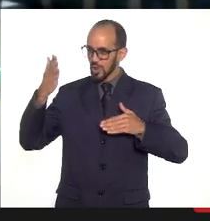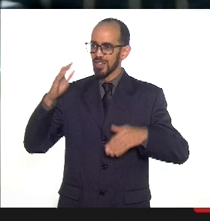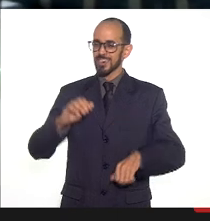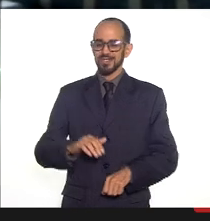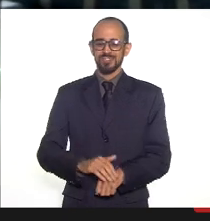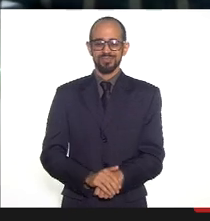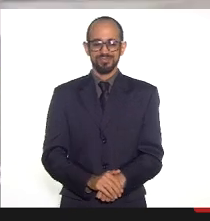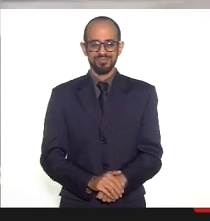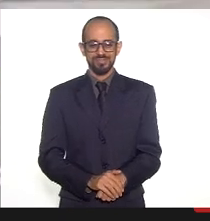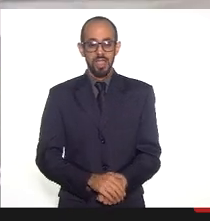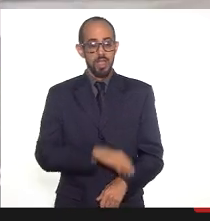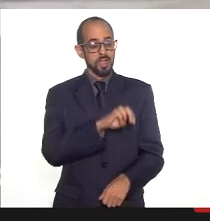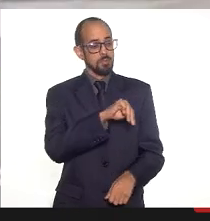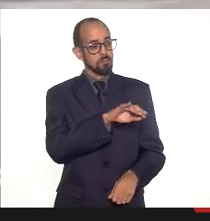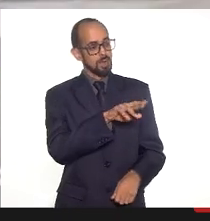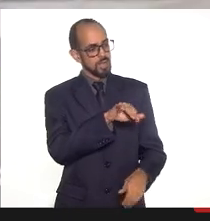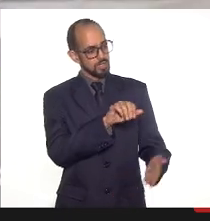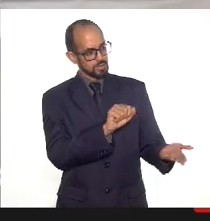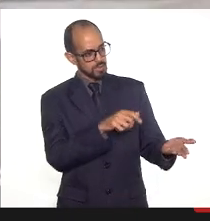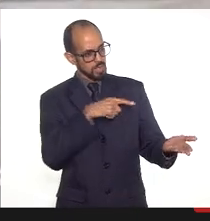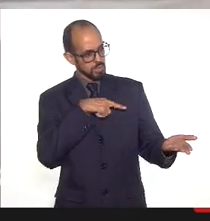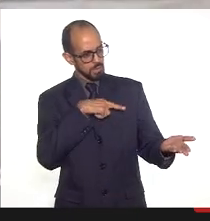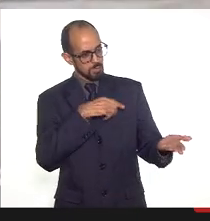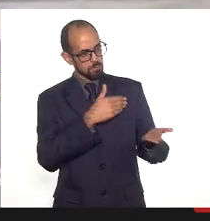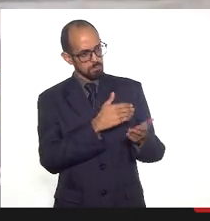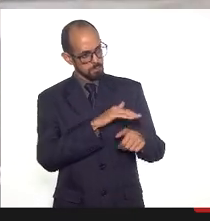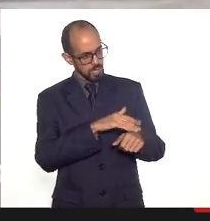doutora Marcia Gustosa mais alguma questão